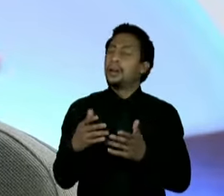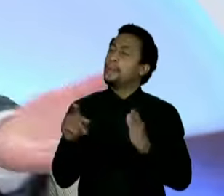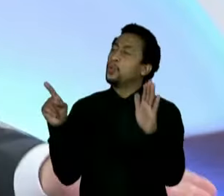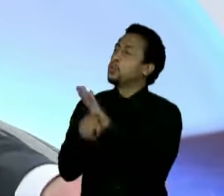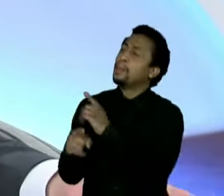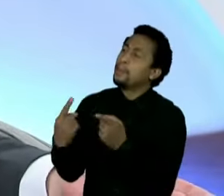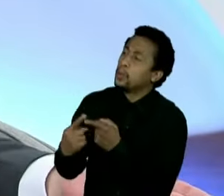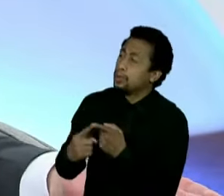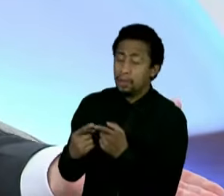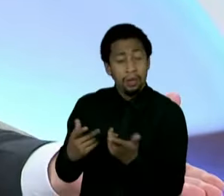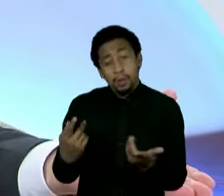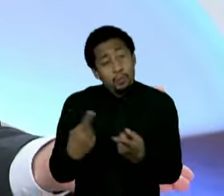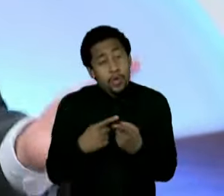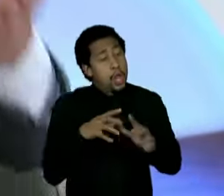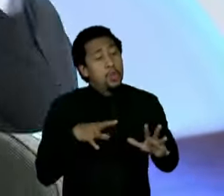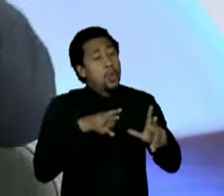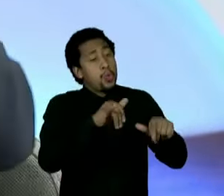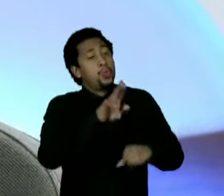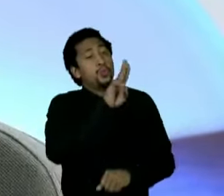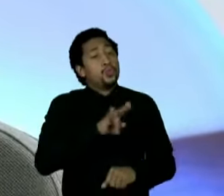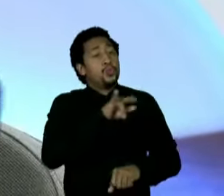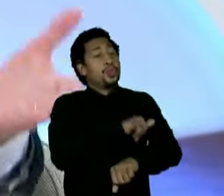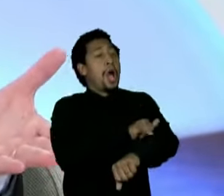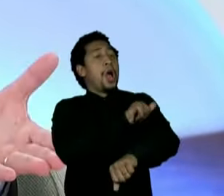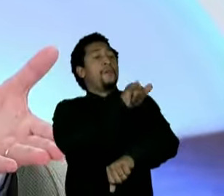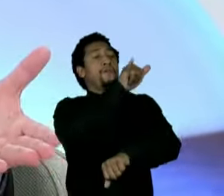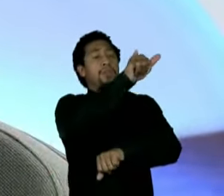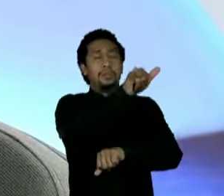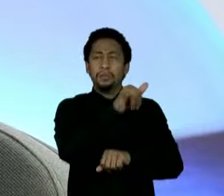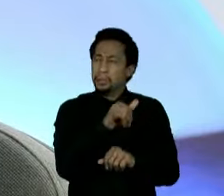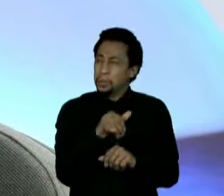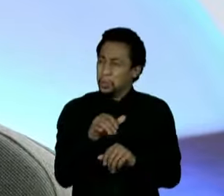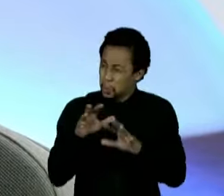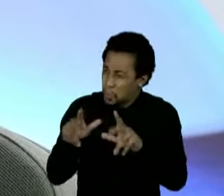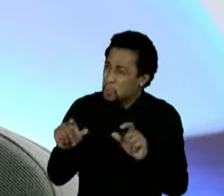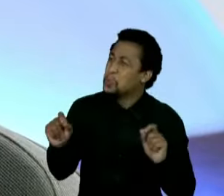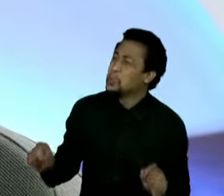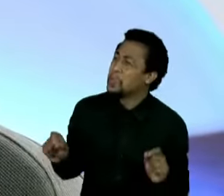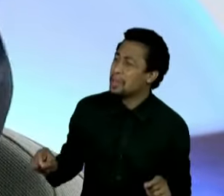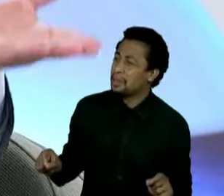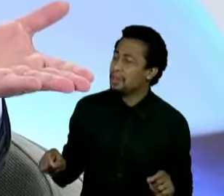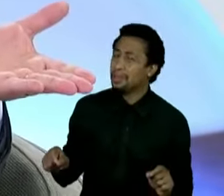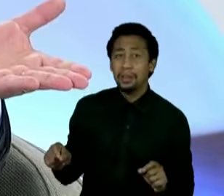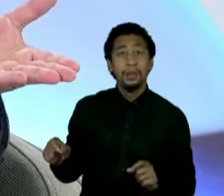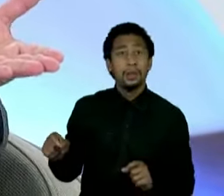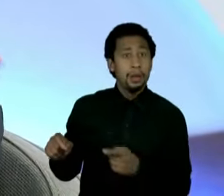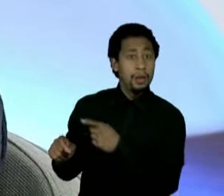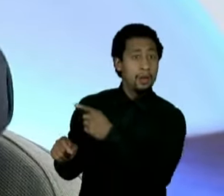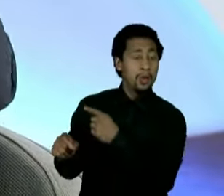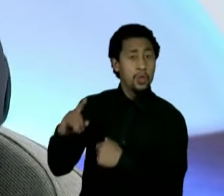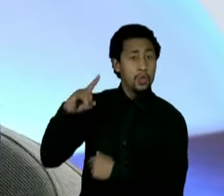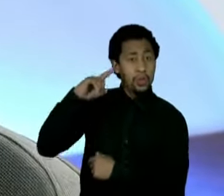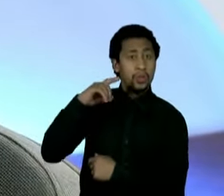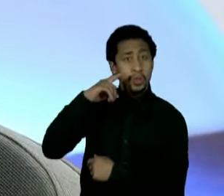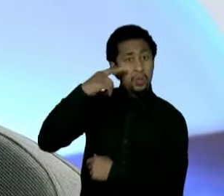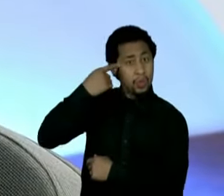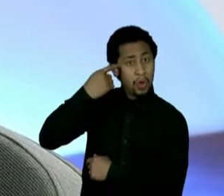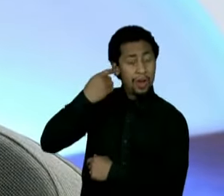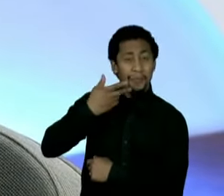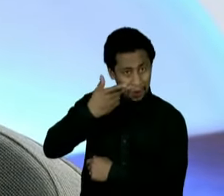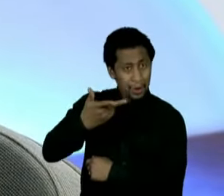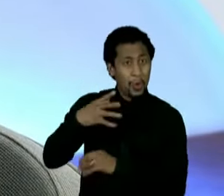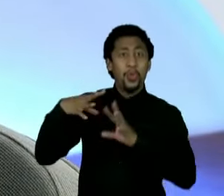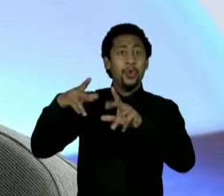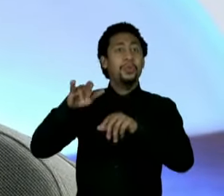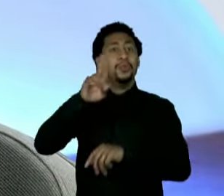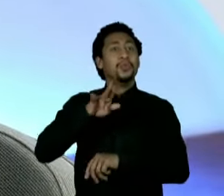Mas todo mundo quem que anda de avião? Na cabeça deles, todo mundo anda de avião. Então, não é que eles fazem por mal, eles não sabem o que estão falando. Eles fizeram totalmente errado.